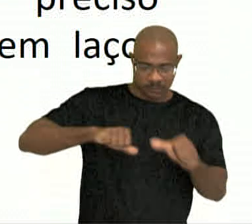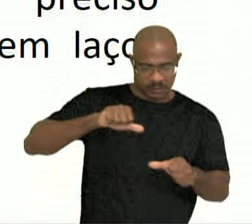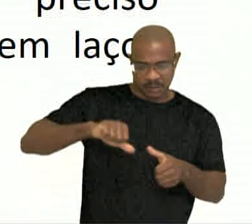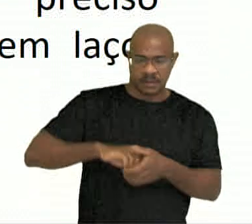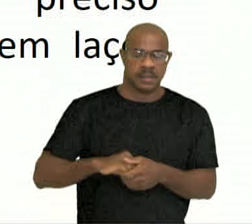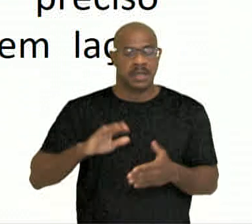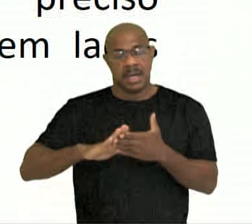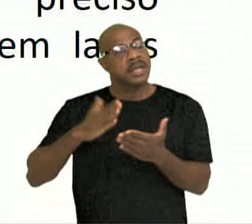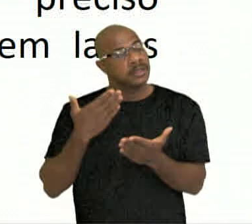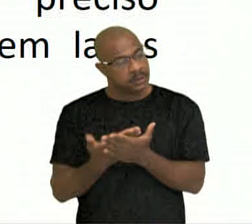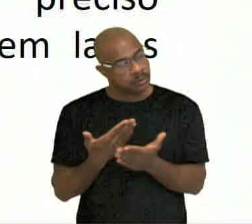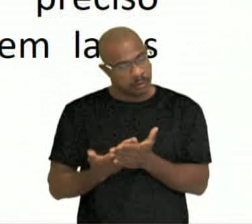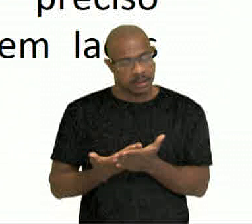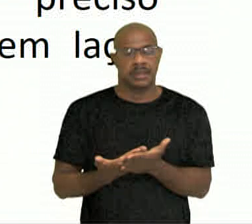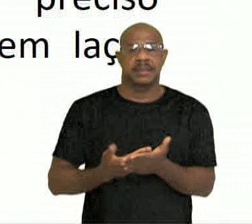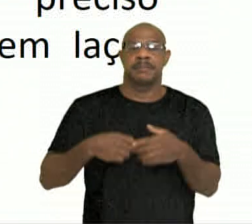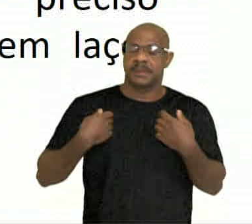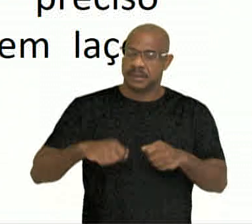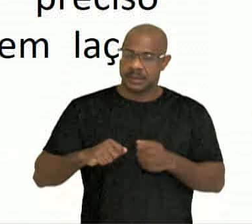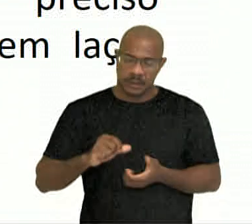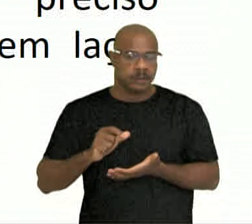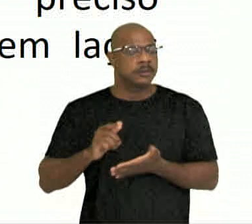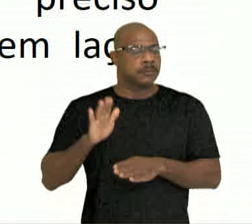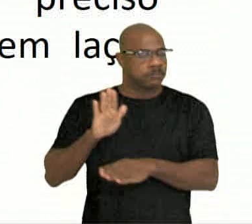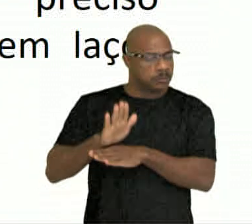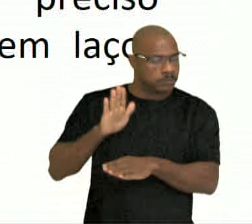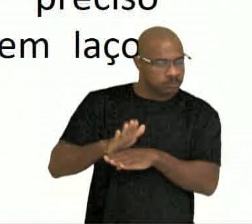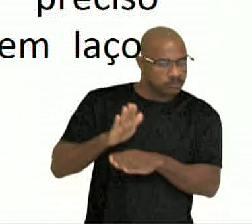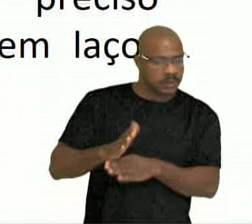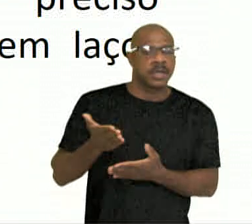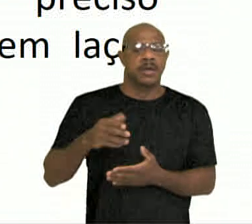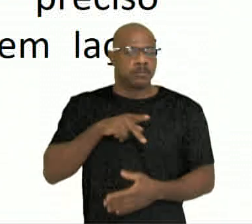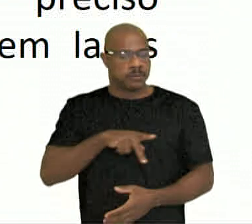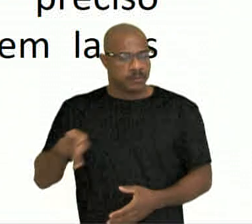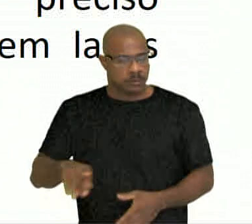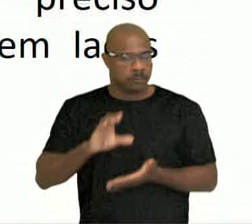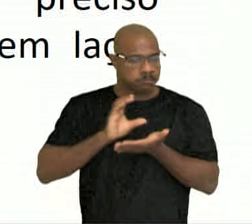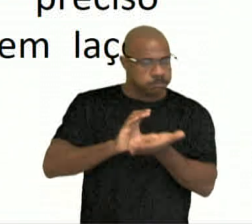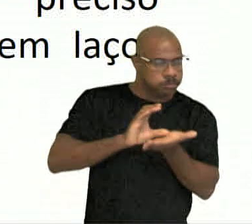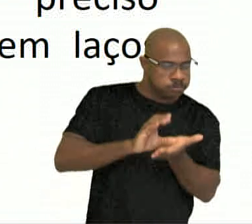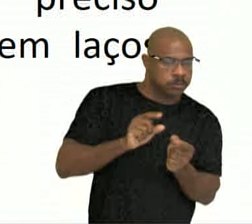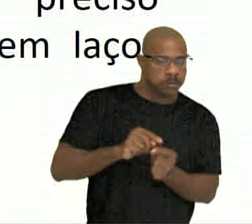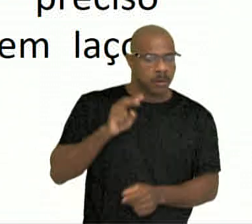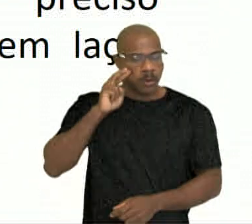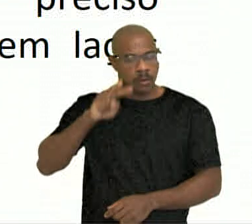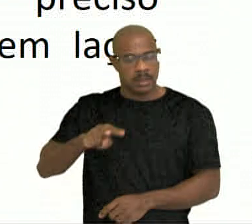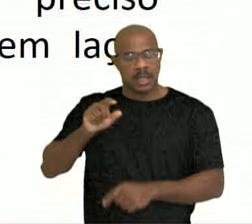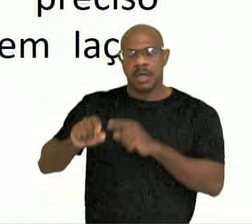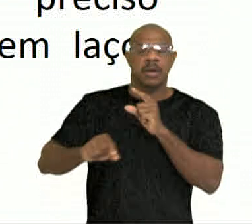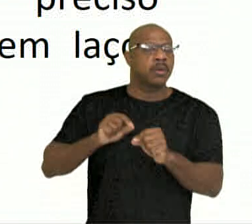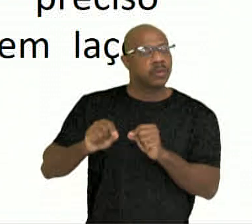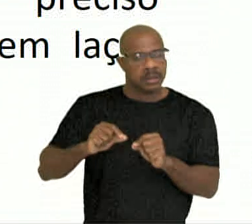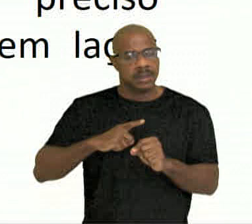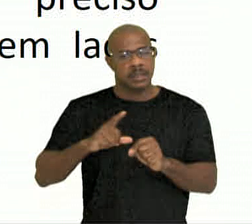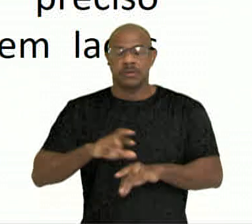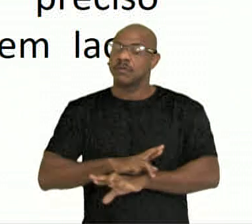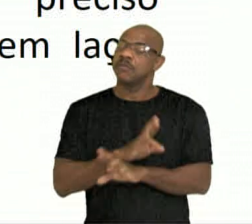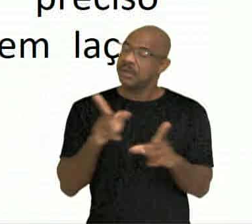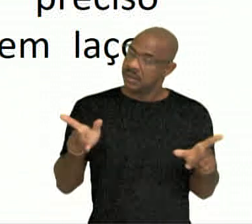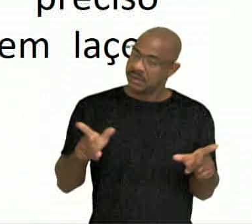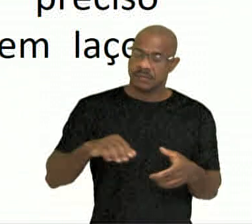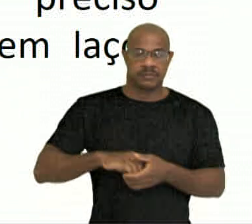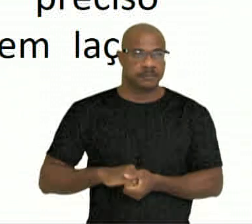privadas terão que investir em seus educadores, provendo um olhar instrumentalizado e